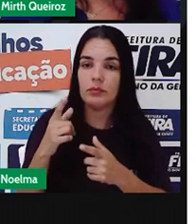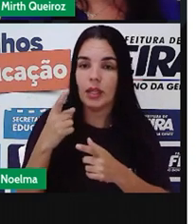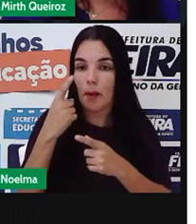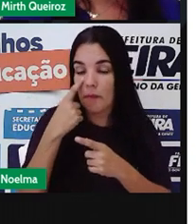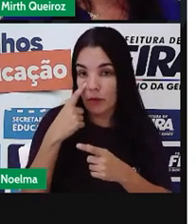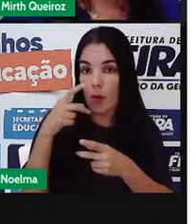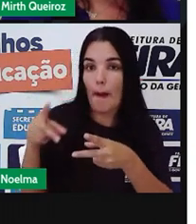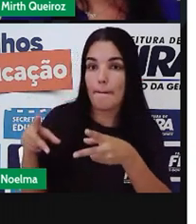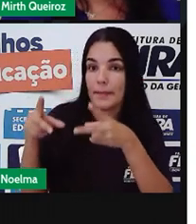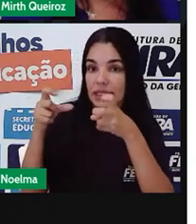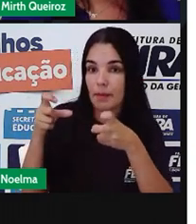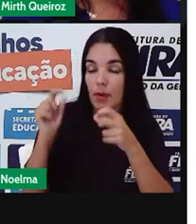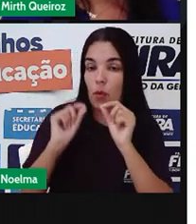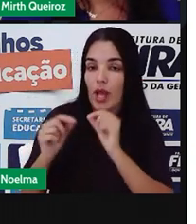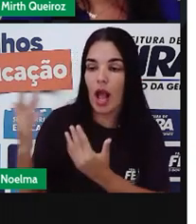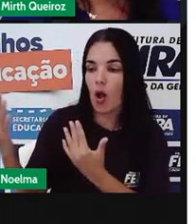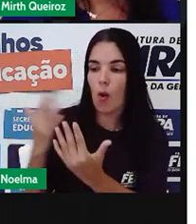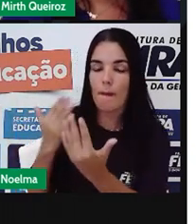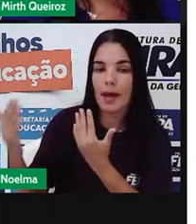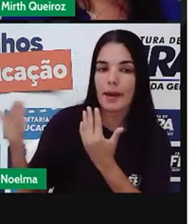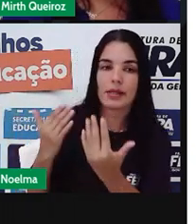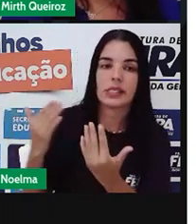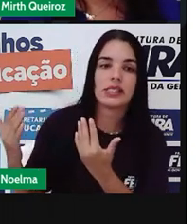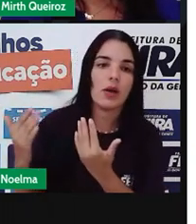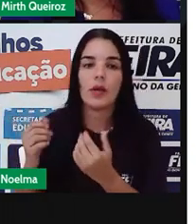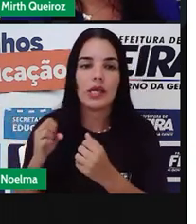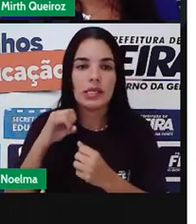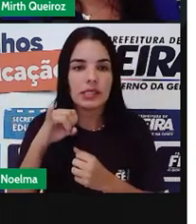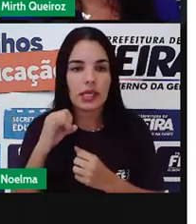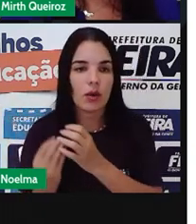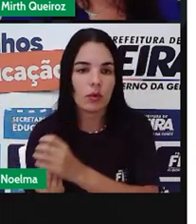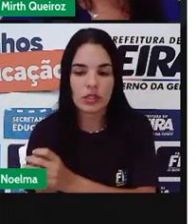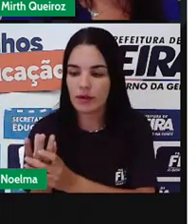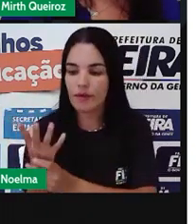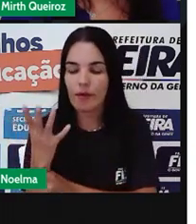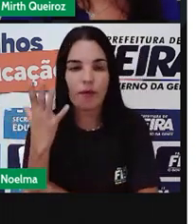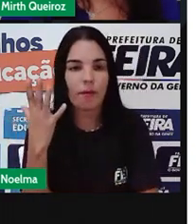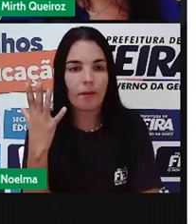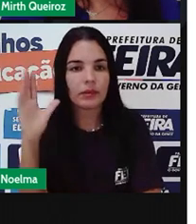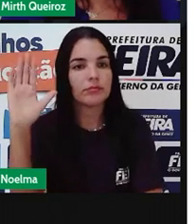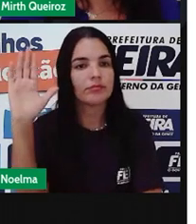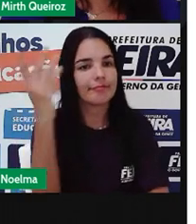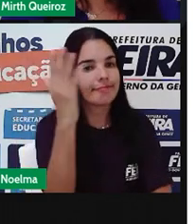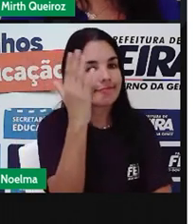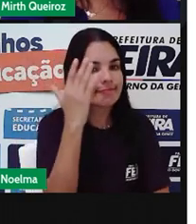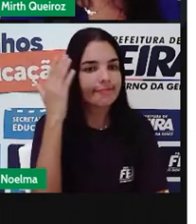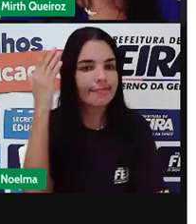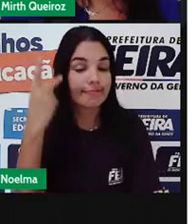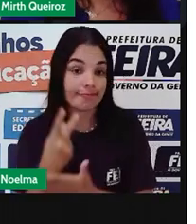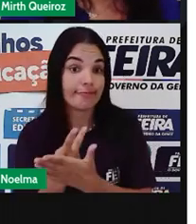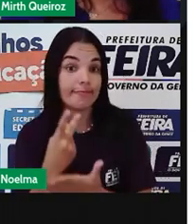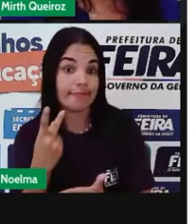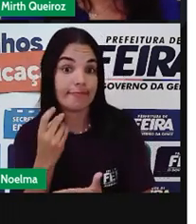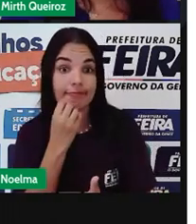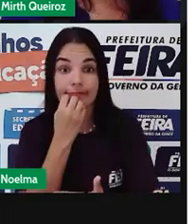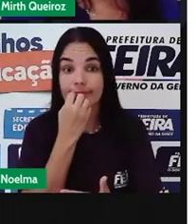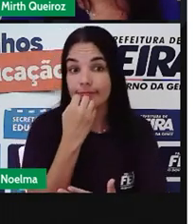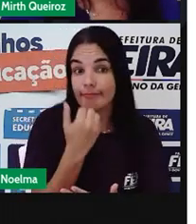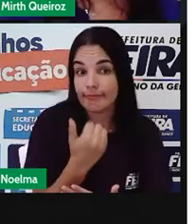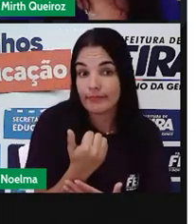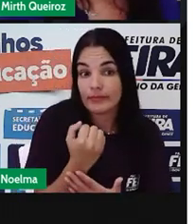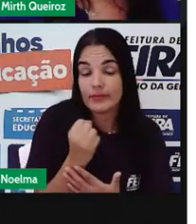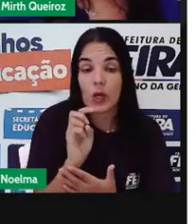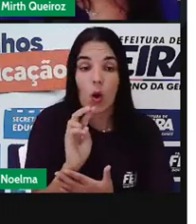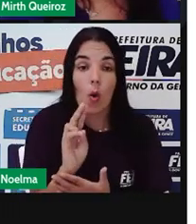fazer uma comparação sobre o desenvolvimento dessa planta a depender aí do tipo de solo. Então, não seria